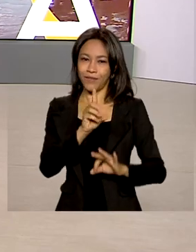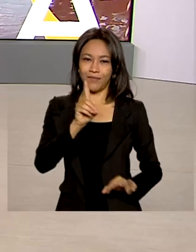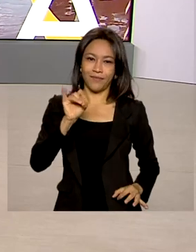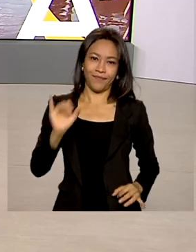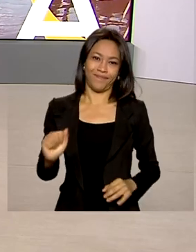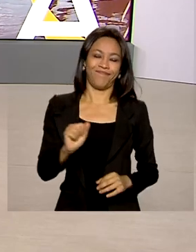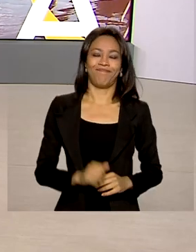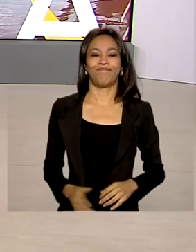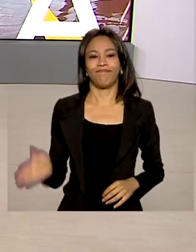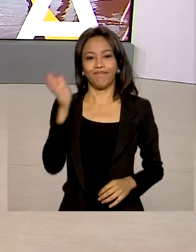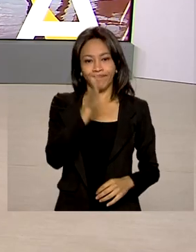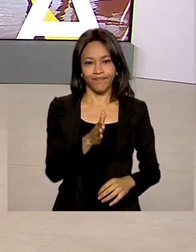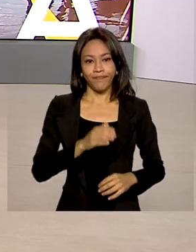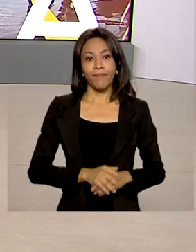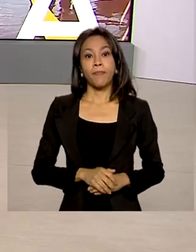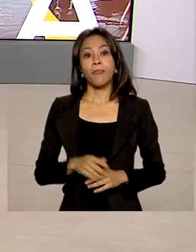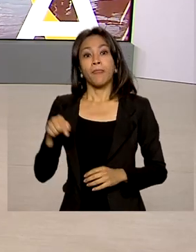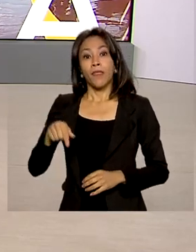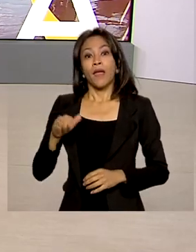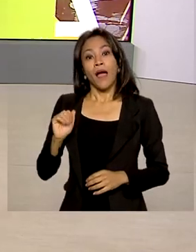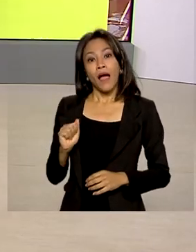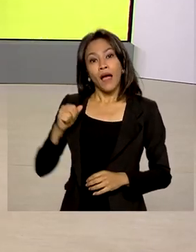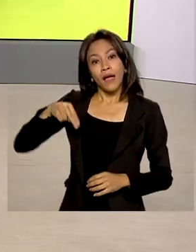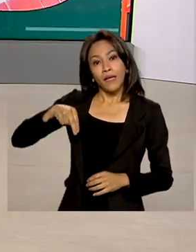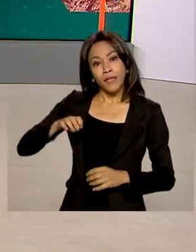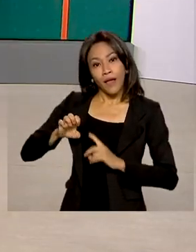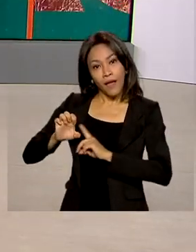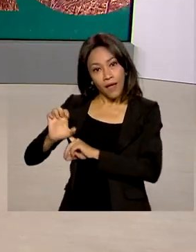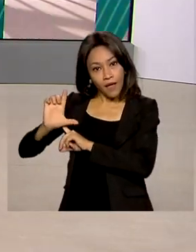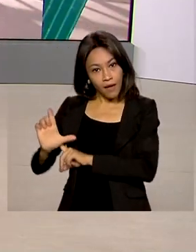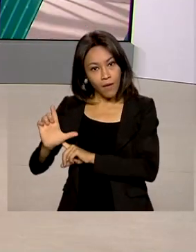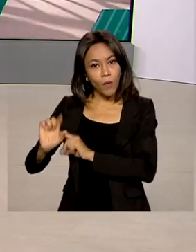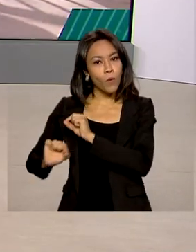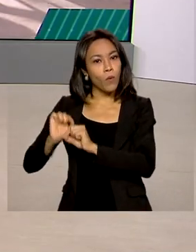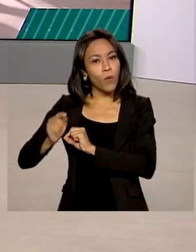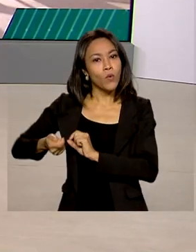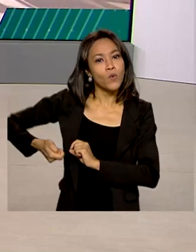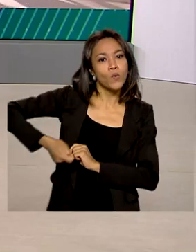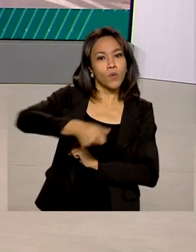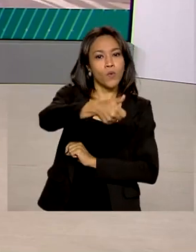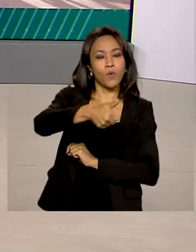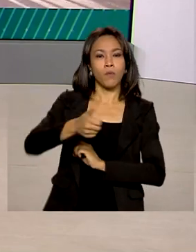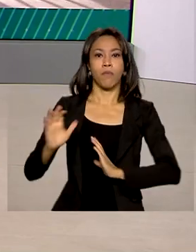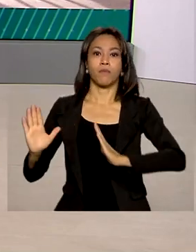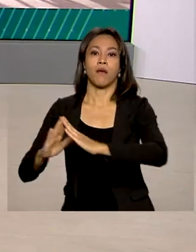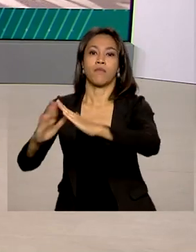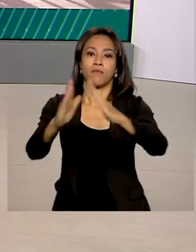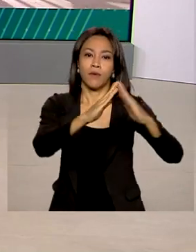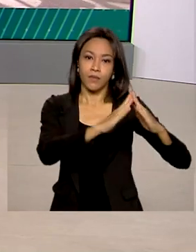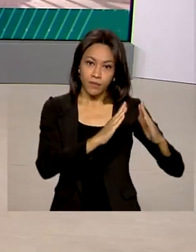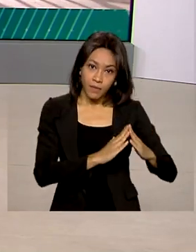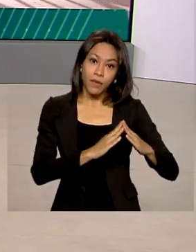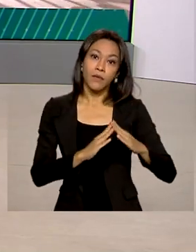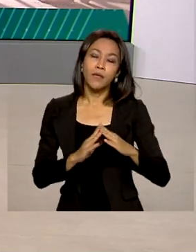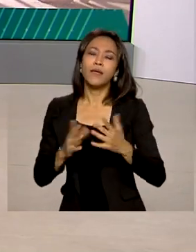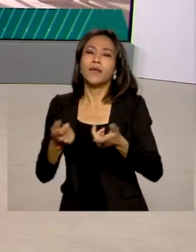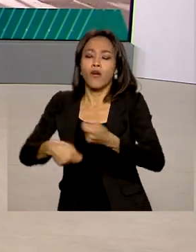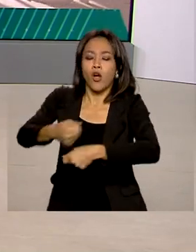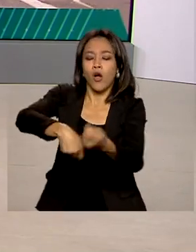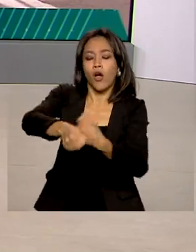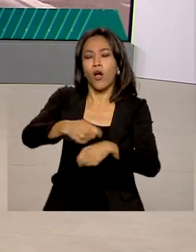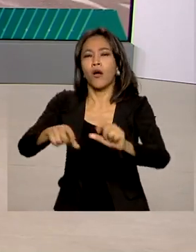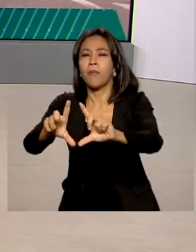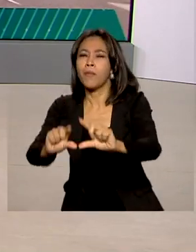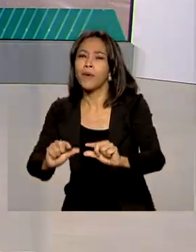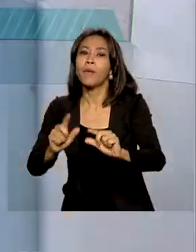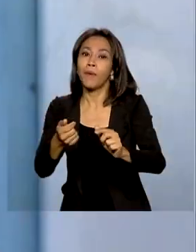A Agência Nacional de Energia Elétrica, a ANEEL, concedeu bônus para as residências e pequenos negócios que consumiram menos